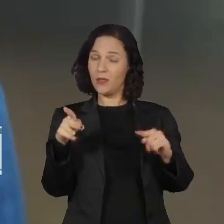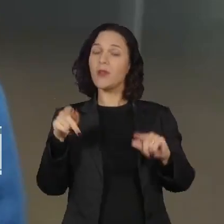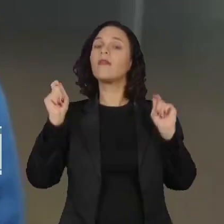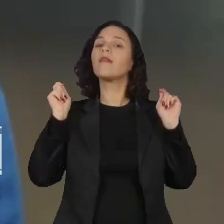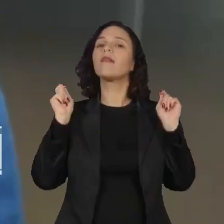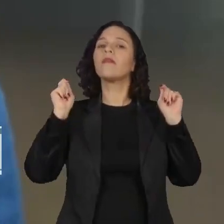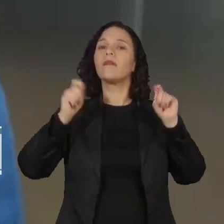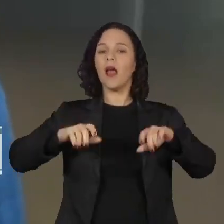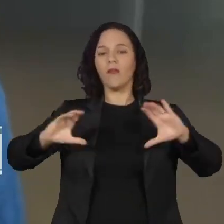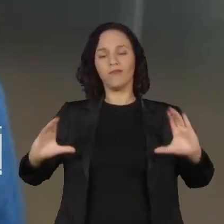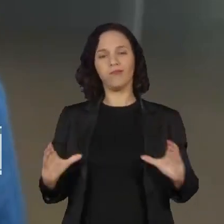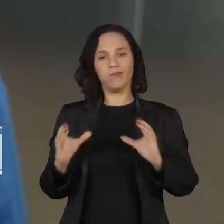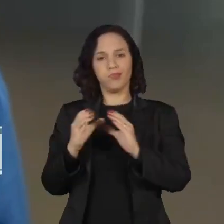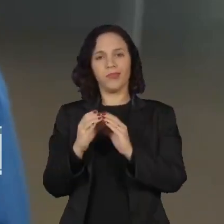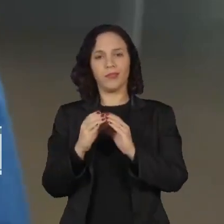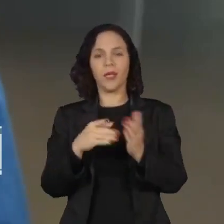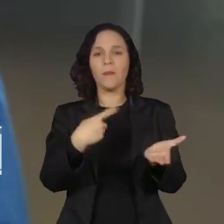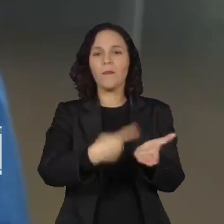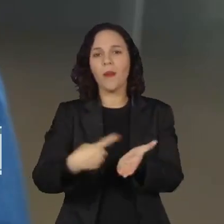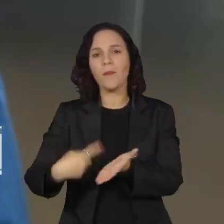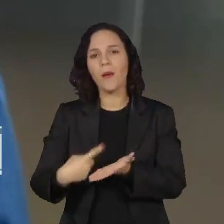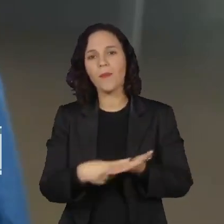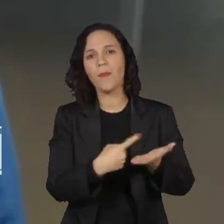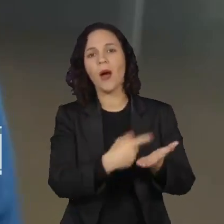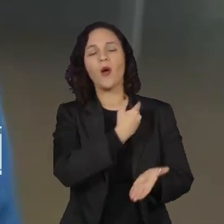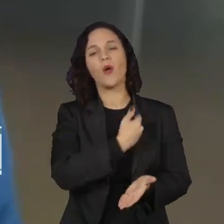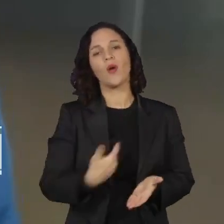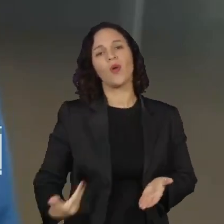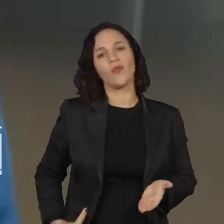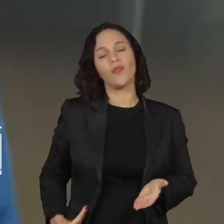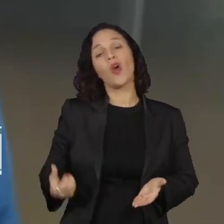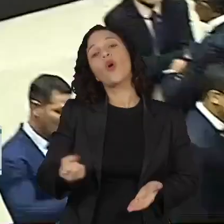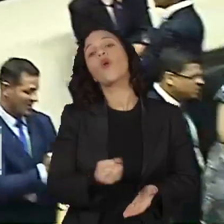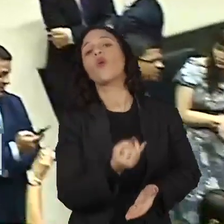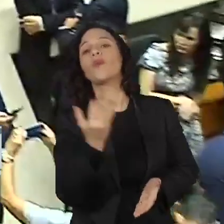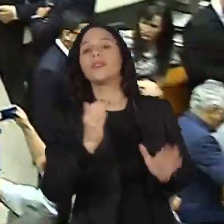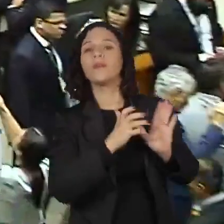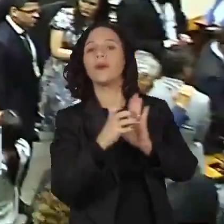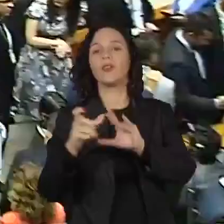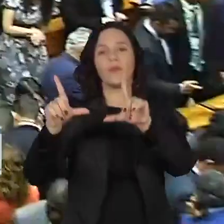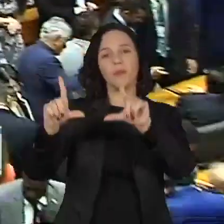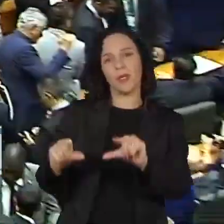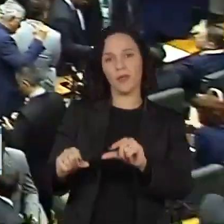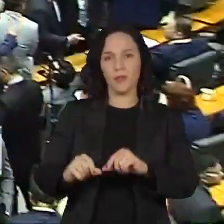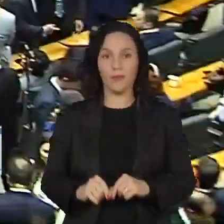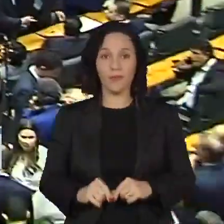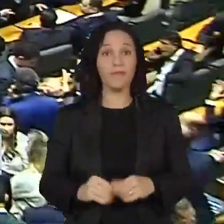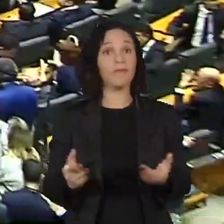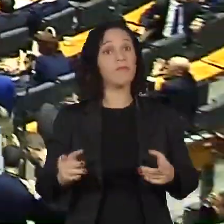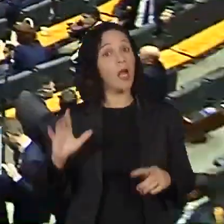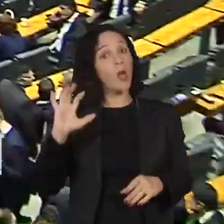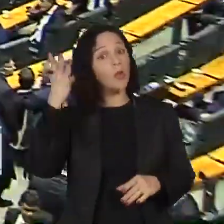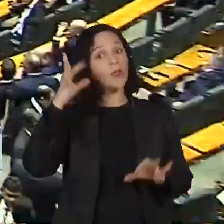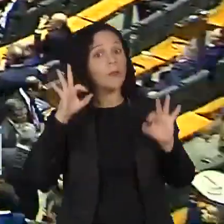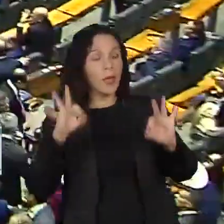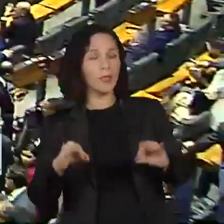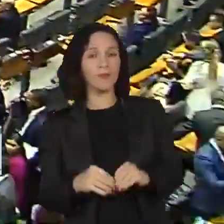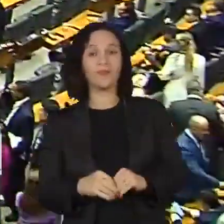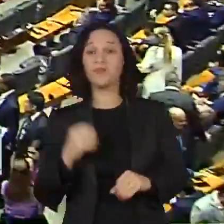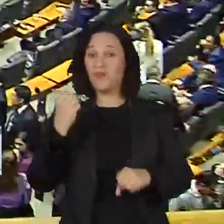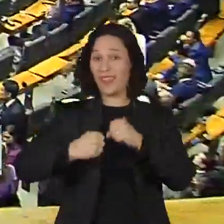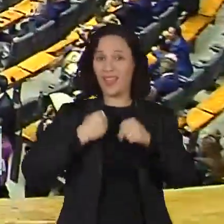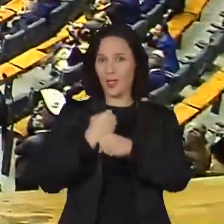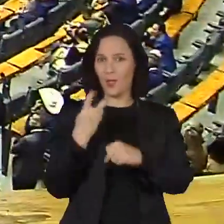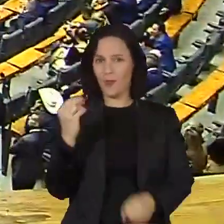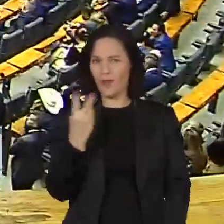formar uma coalizão de governo com uma quantidade menor de partidos. O que de fato aconteceu. Em 2022,